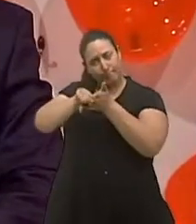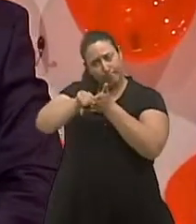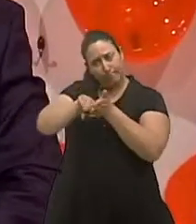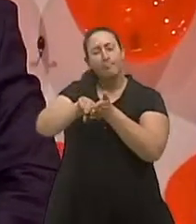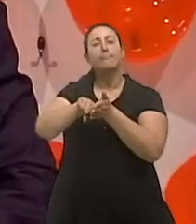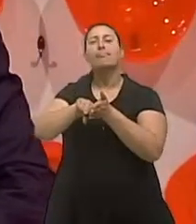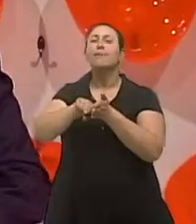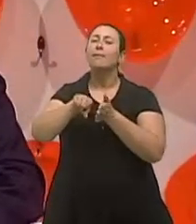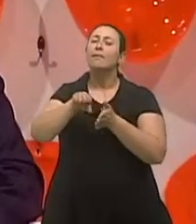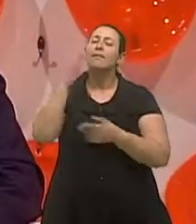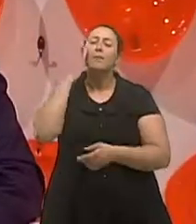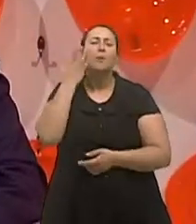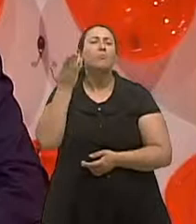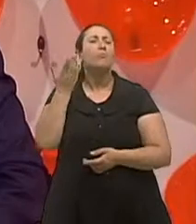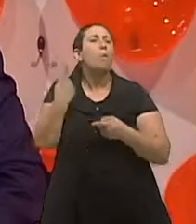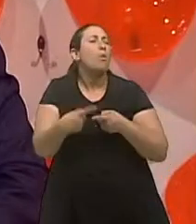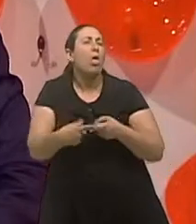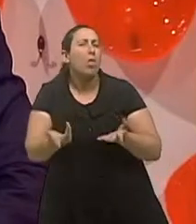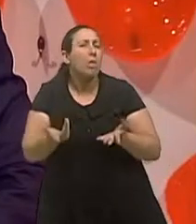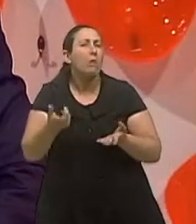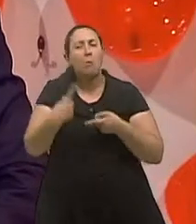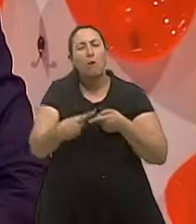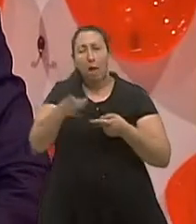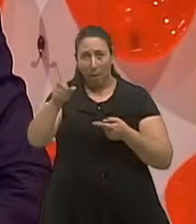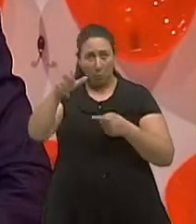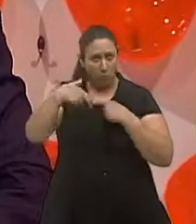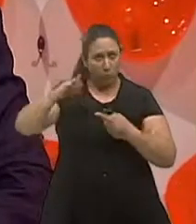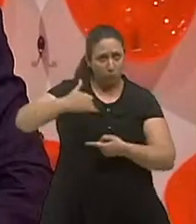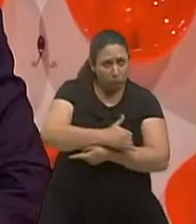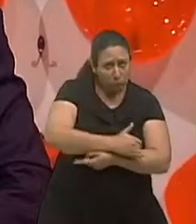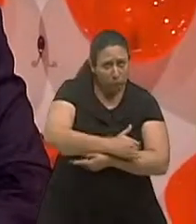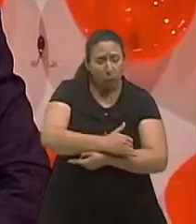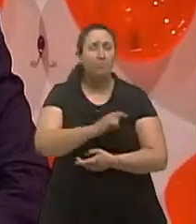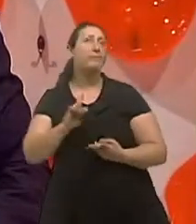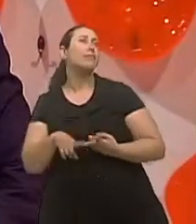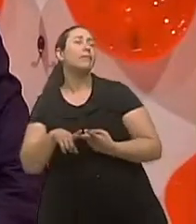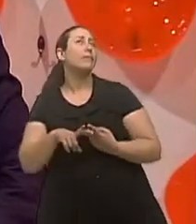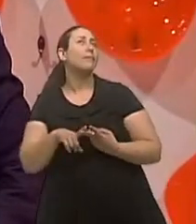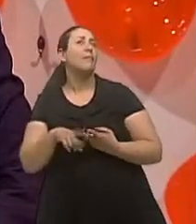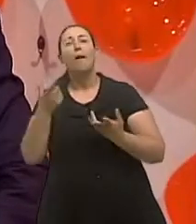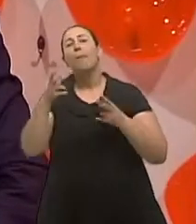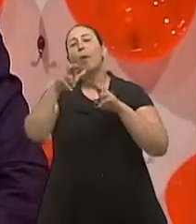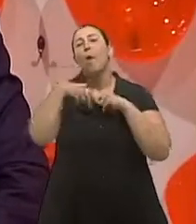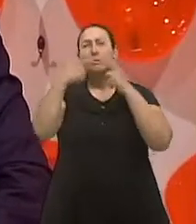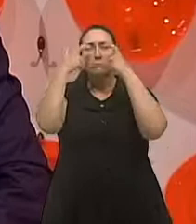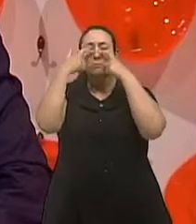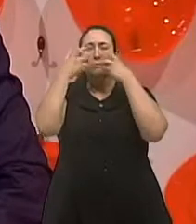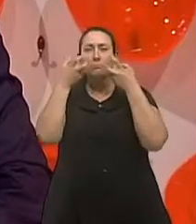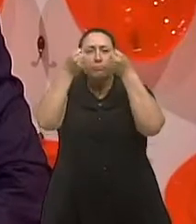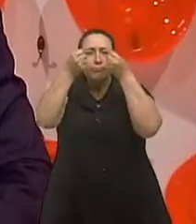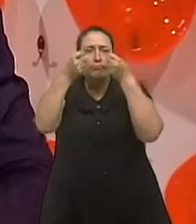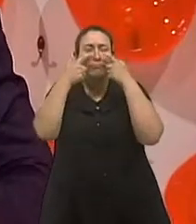de qual é a causa é a obesidade o fator predisponente não, não é alguma coisa obstruindo a via